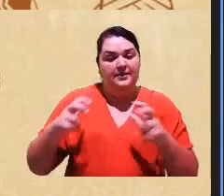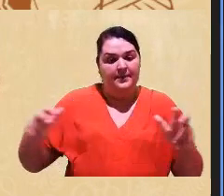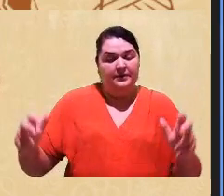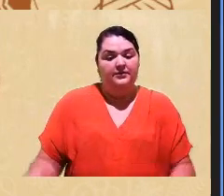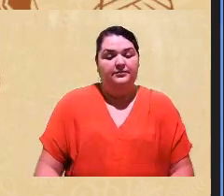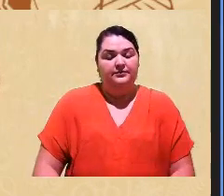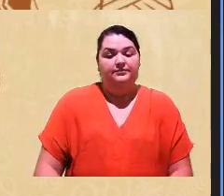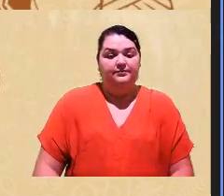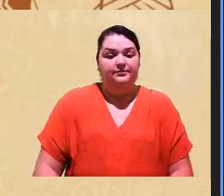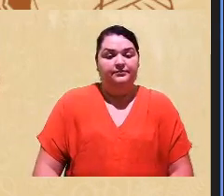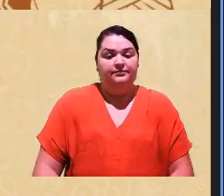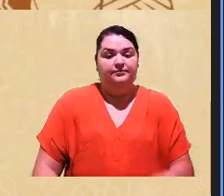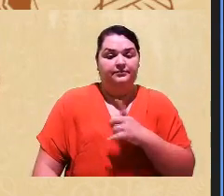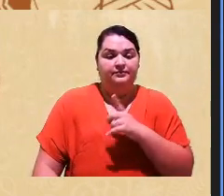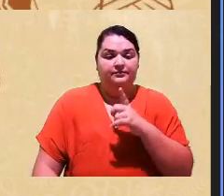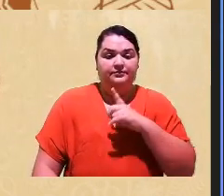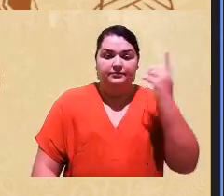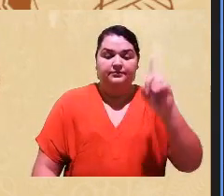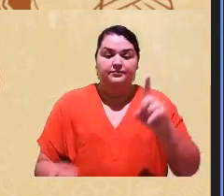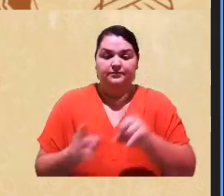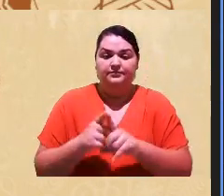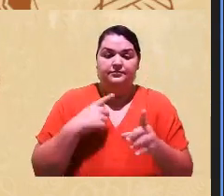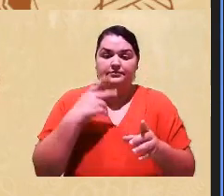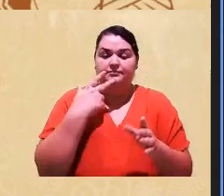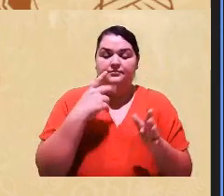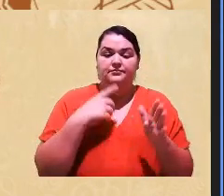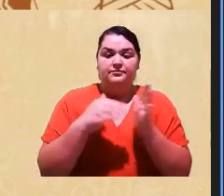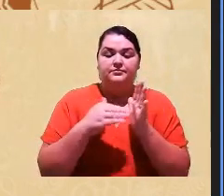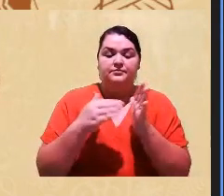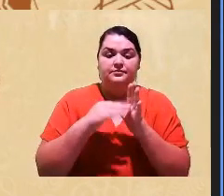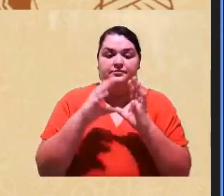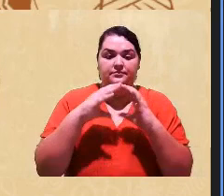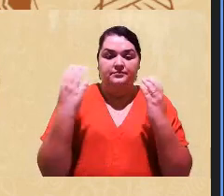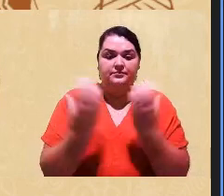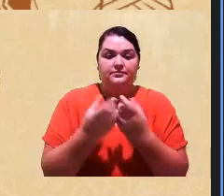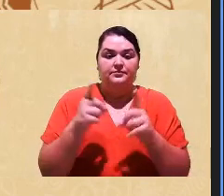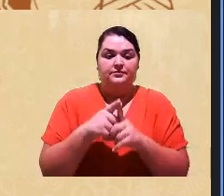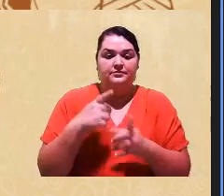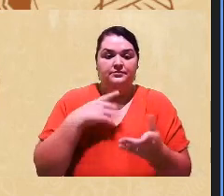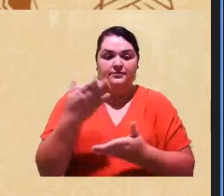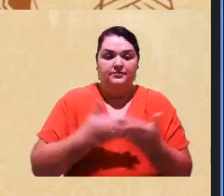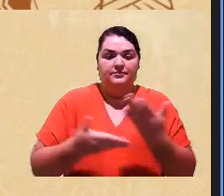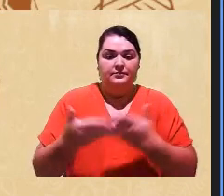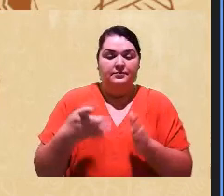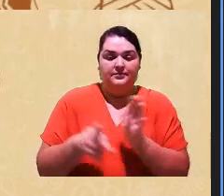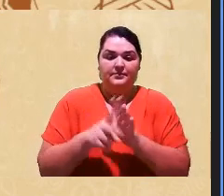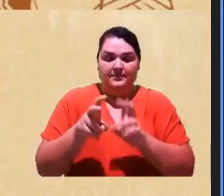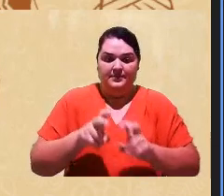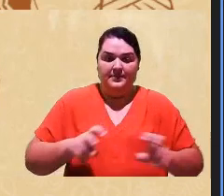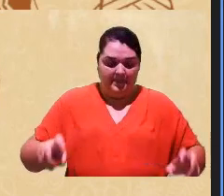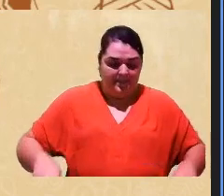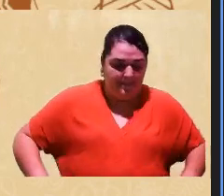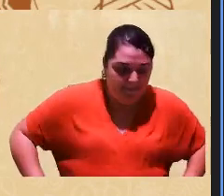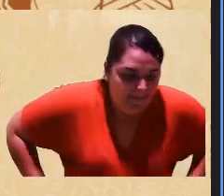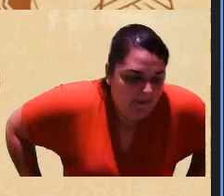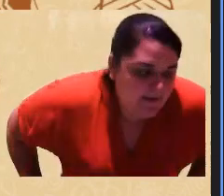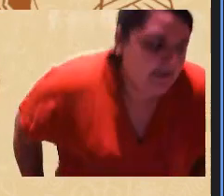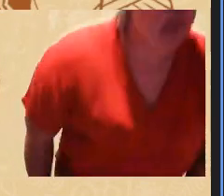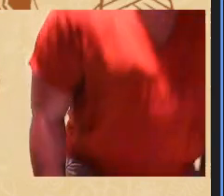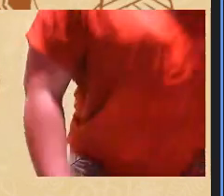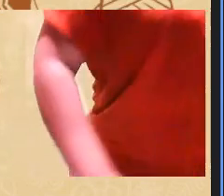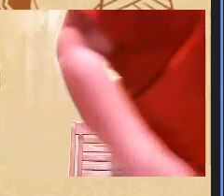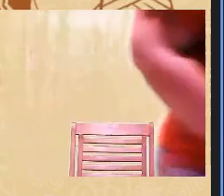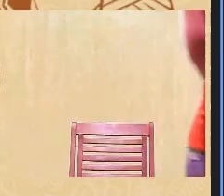Observação do fenótipo dos candidatos que foram indeferidos na banca presencial e solicitaram banca